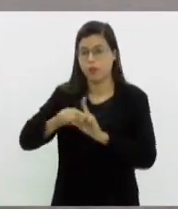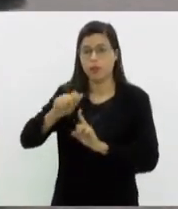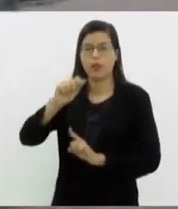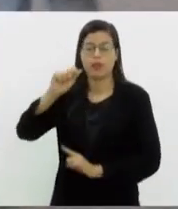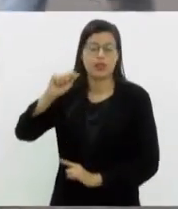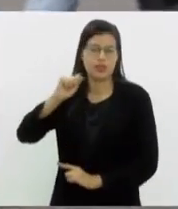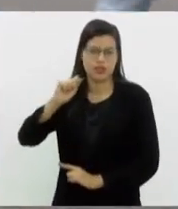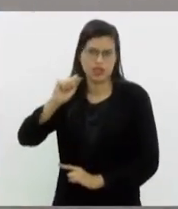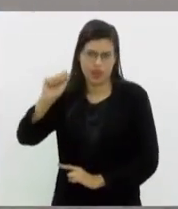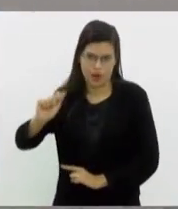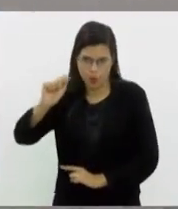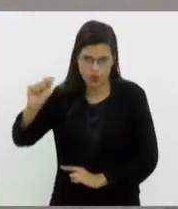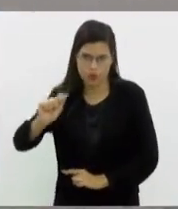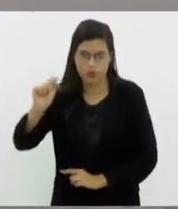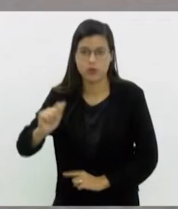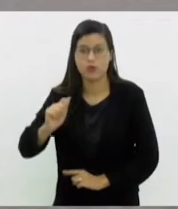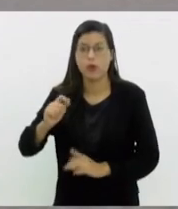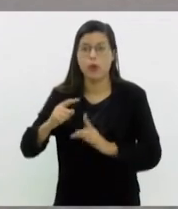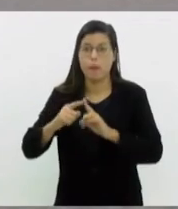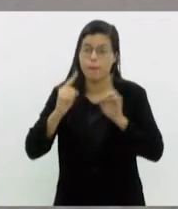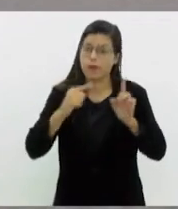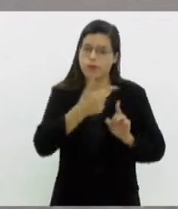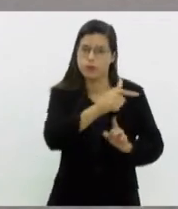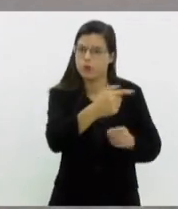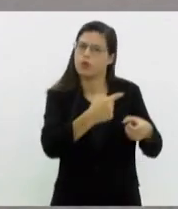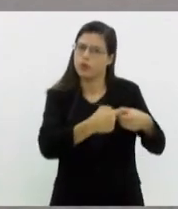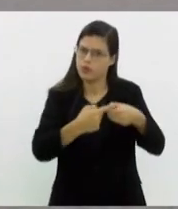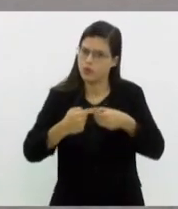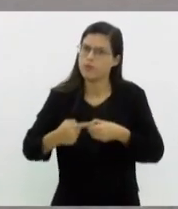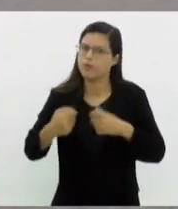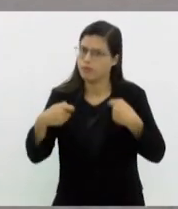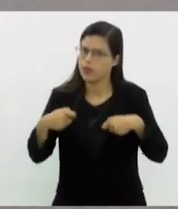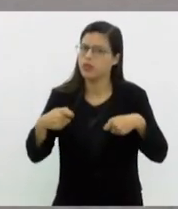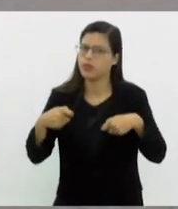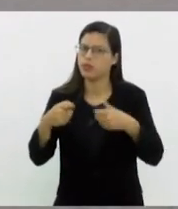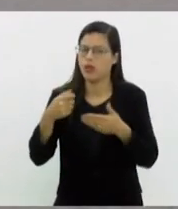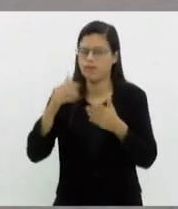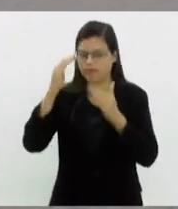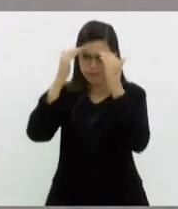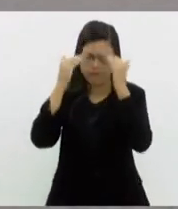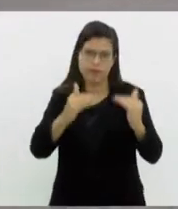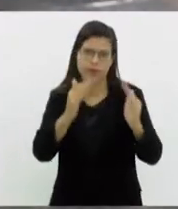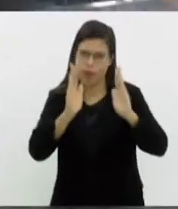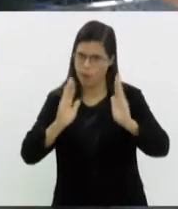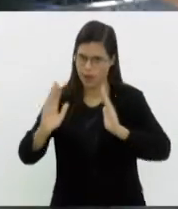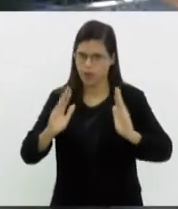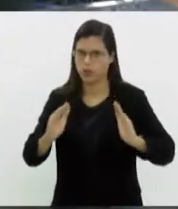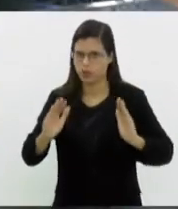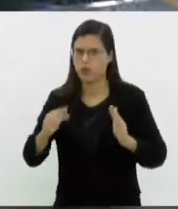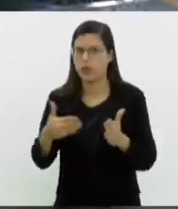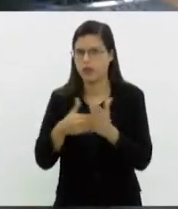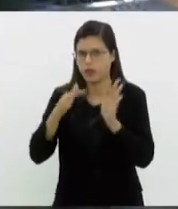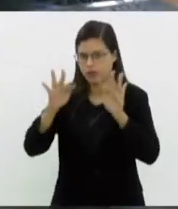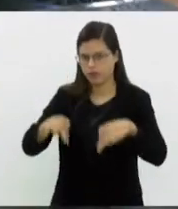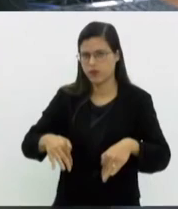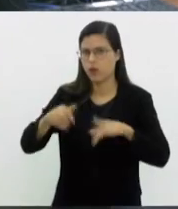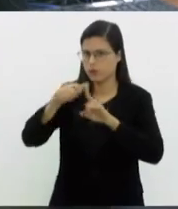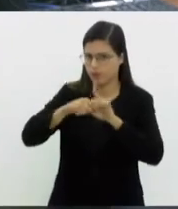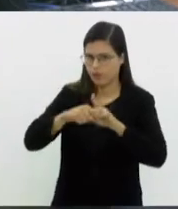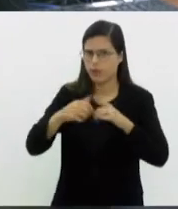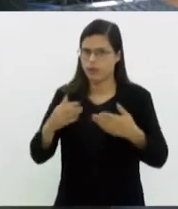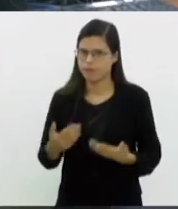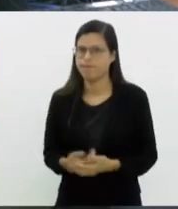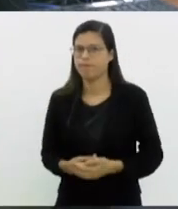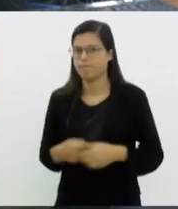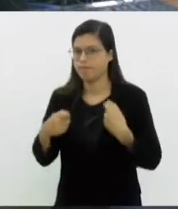precisam realmente entregar a declaração do imposto de renda até o final desse mês. Voltamos ao estúdio. É, tem que ficar atento a esse prazo, né,